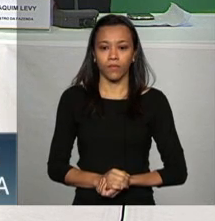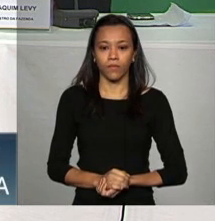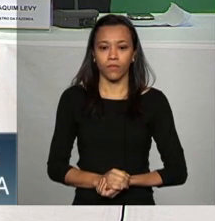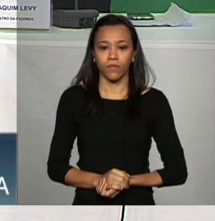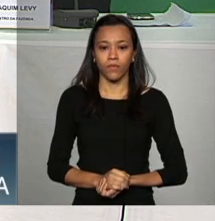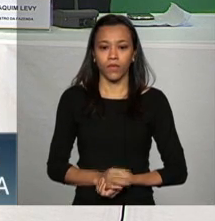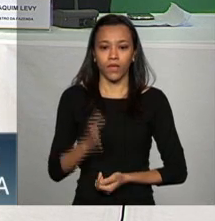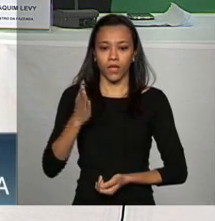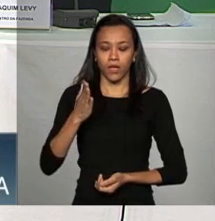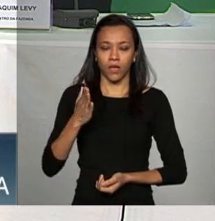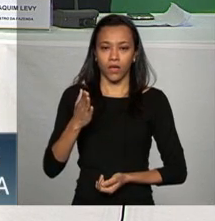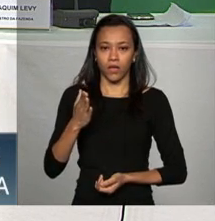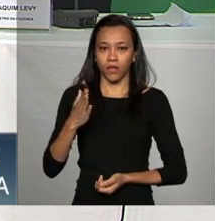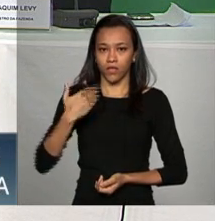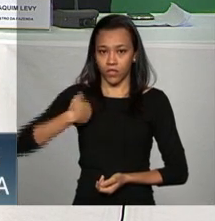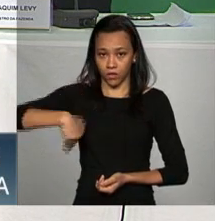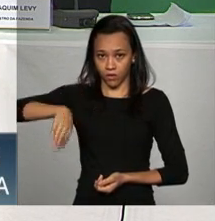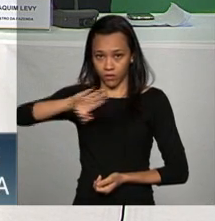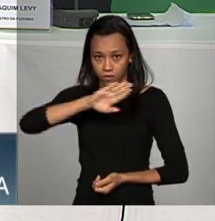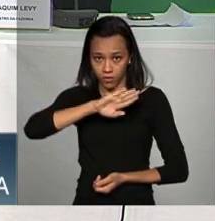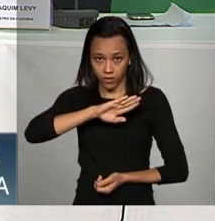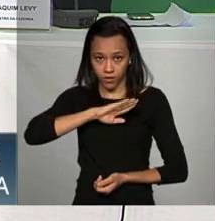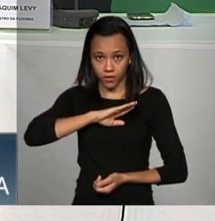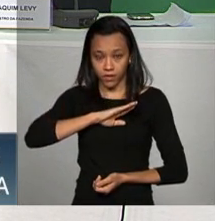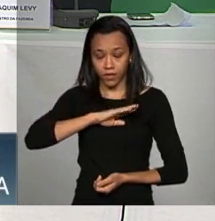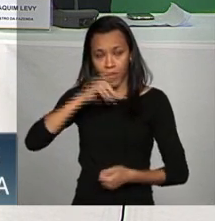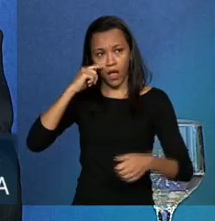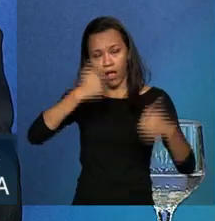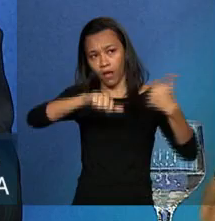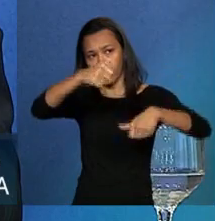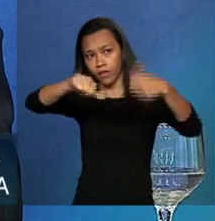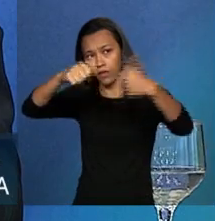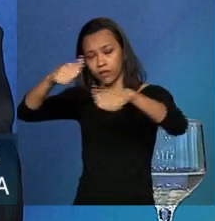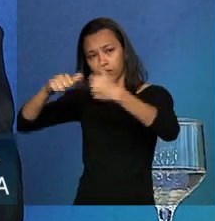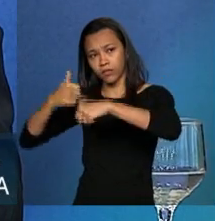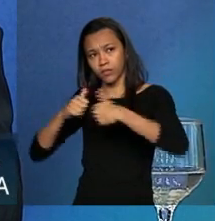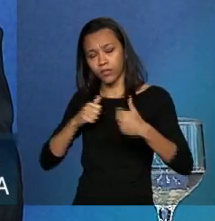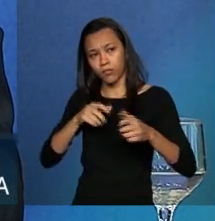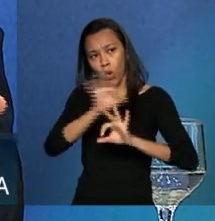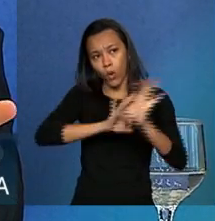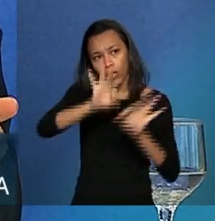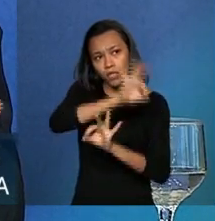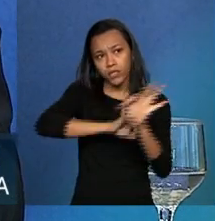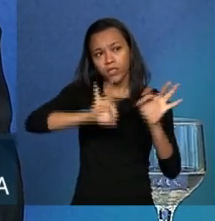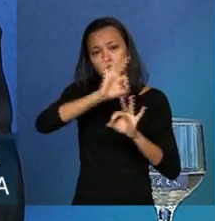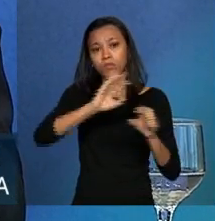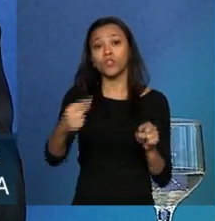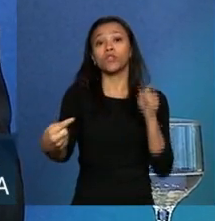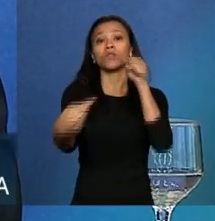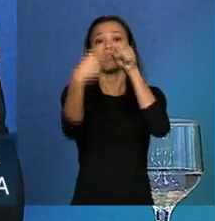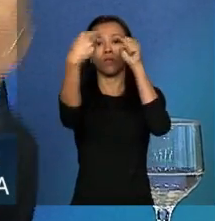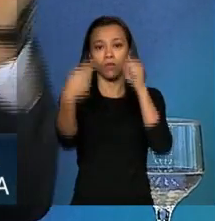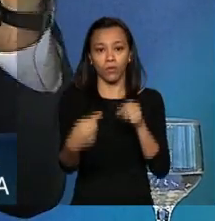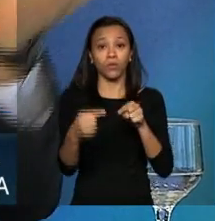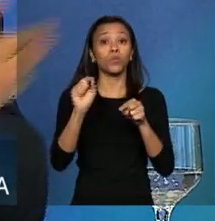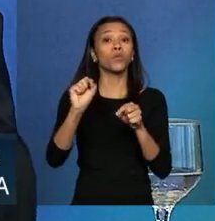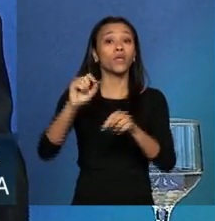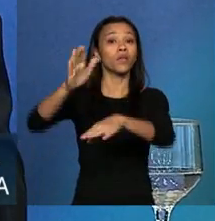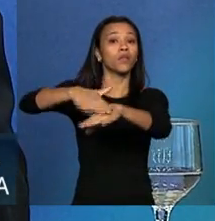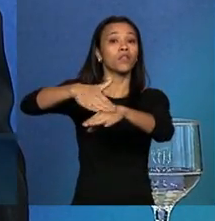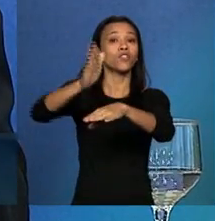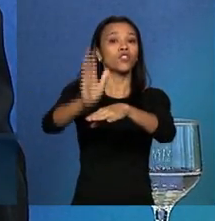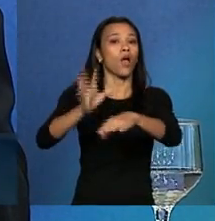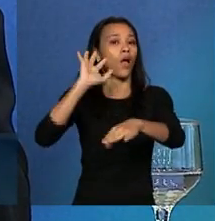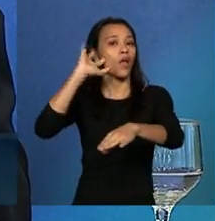a gente faz o cenário com base no que foi aprovado pelo Congresso Nacional então nós fizemos o cenário em relação quanto seria a diferença do que nós estamos